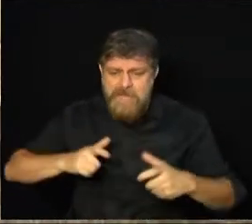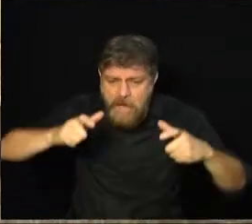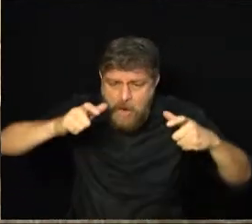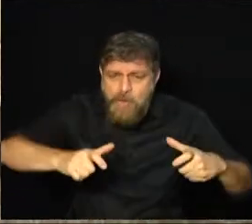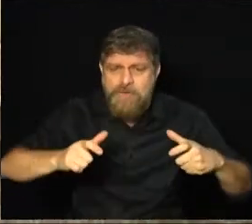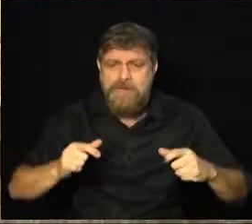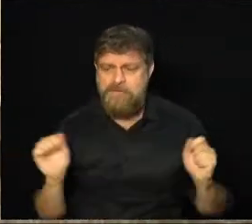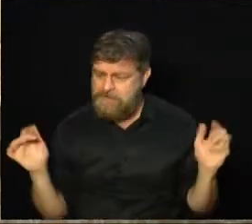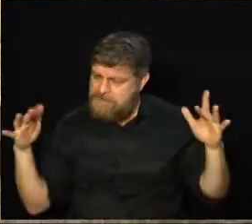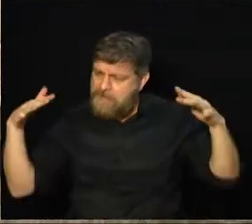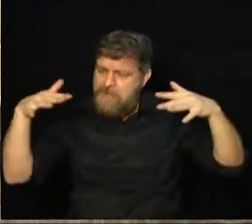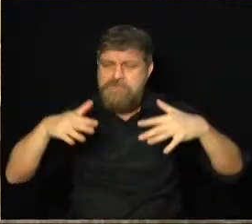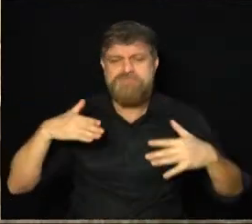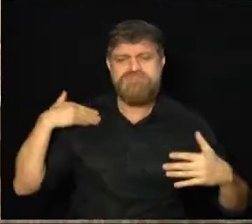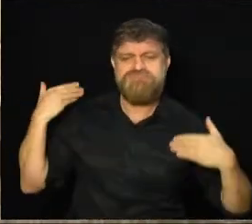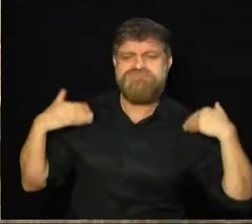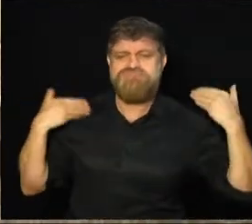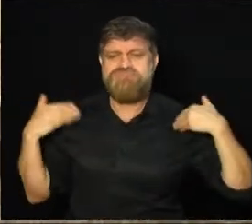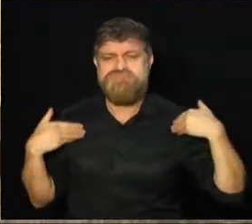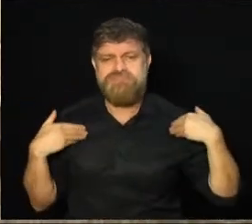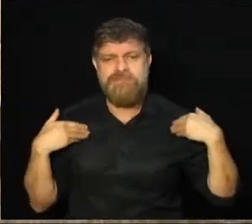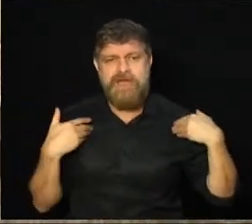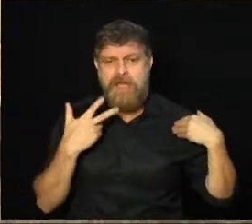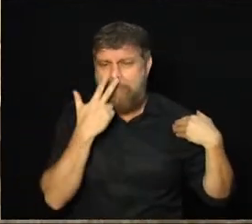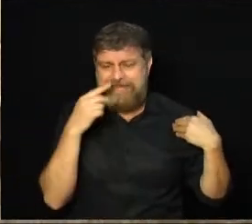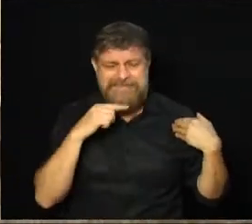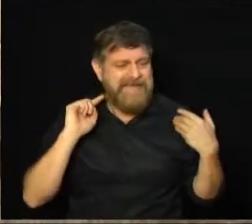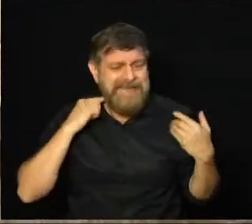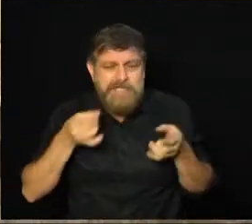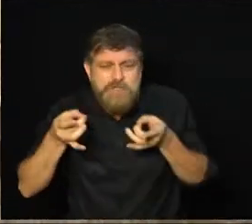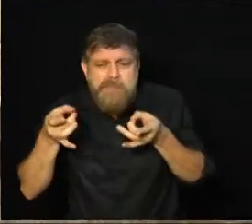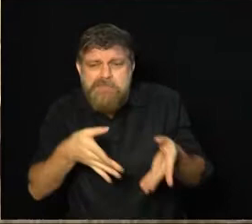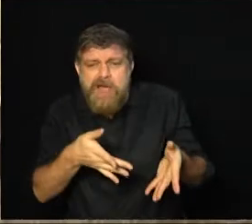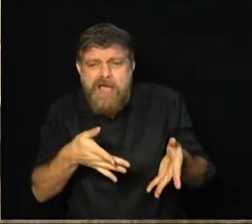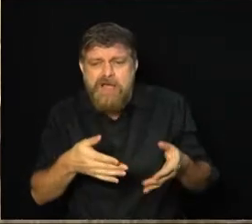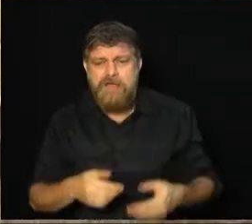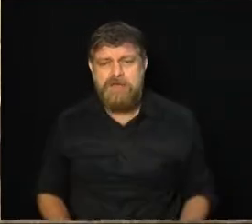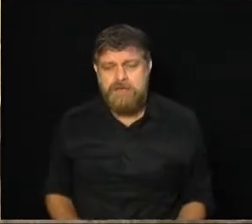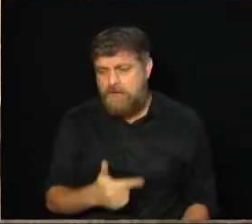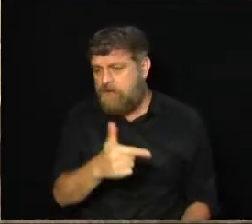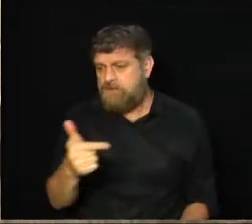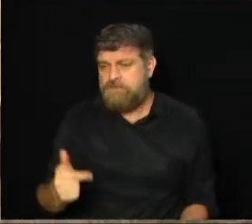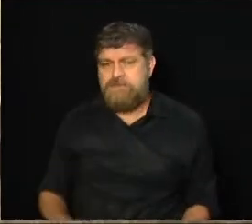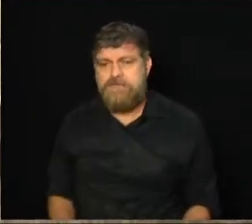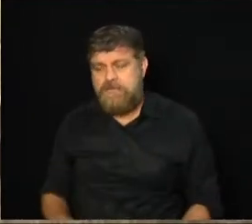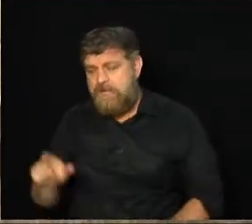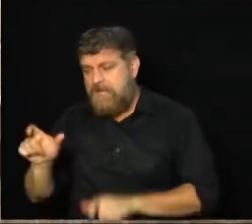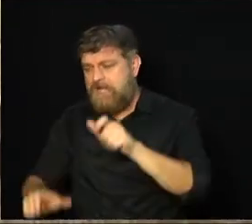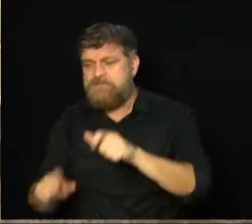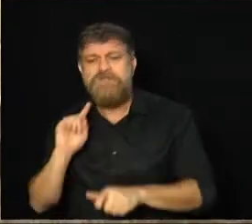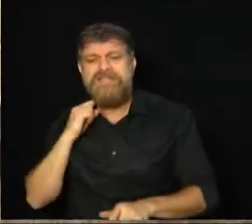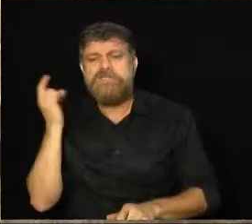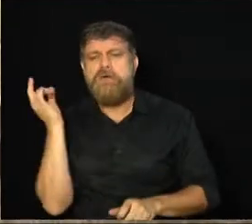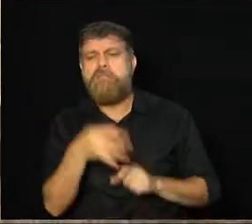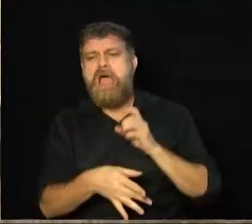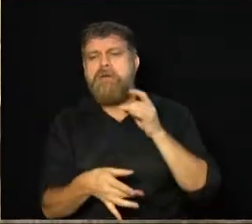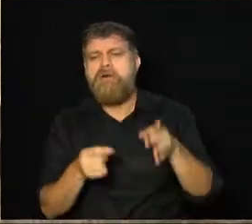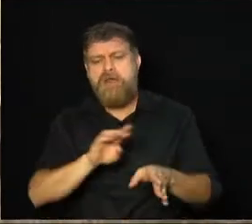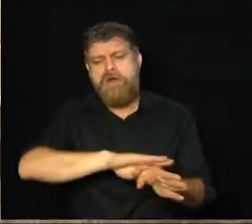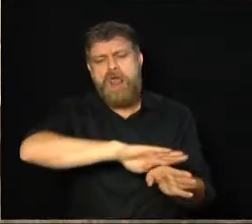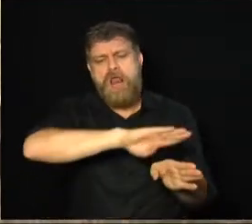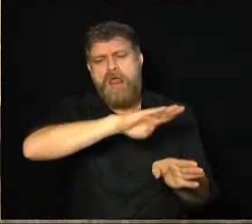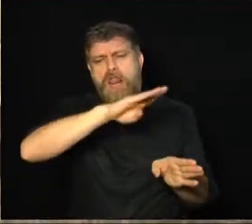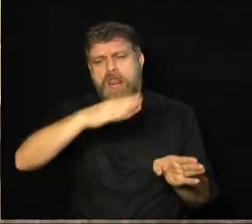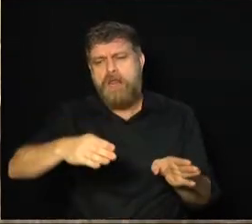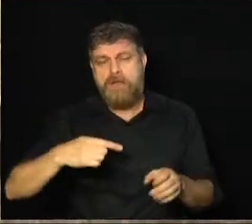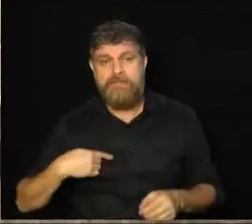para poder ter lazer, senão que lá vai virar um depósito de lixo, porque o que não tem, que não vira lazer, o pessoal começa a jogar lixo. Então, para precisar disso